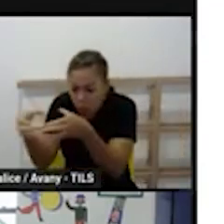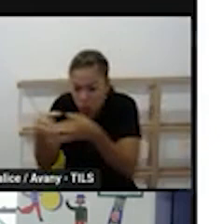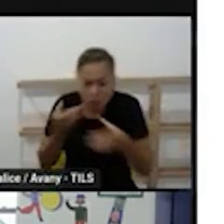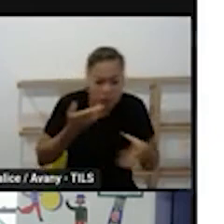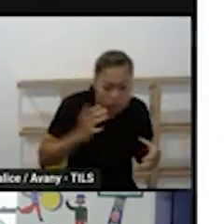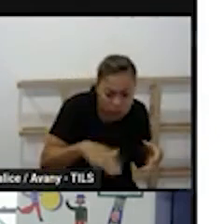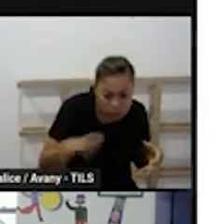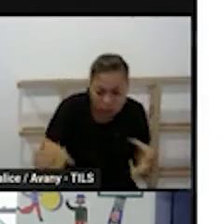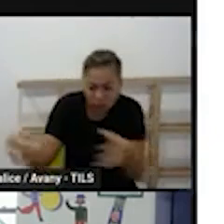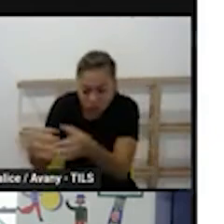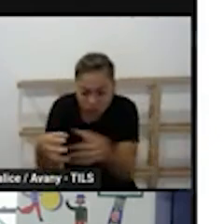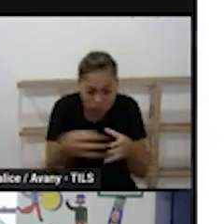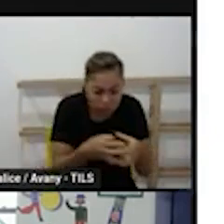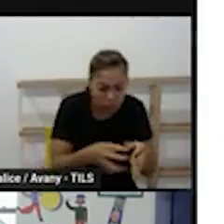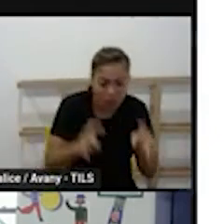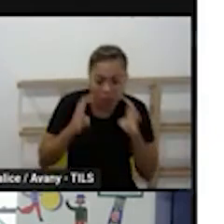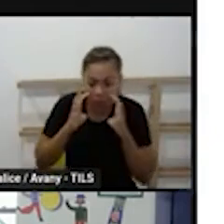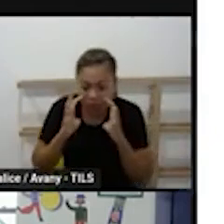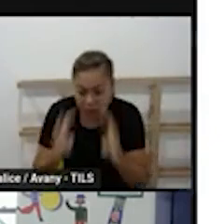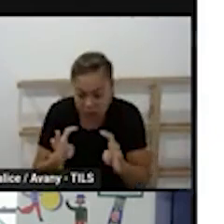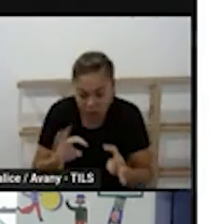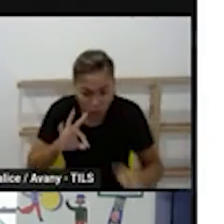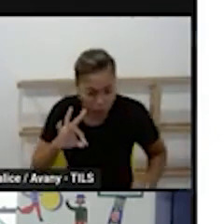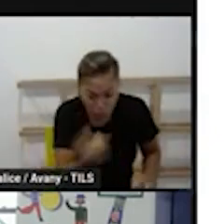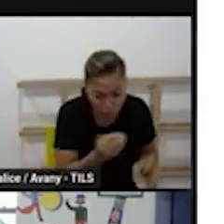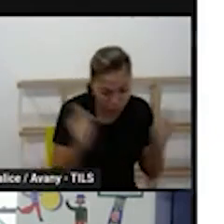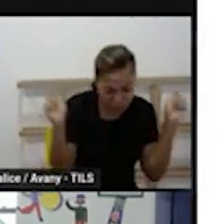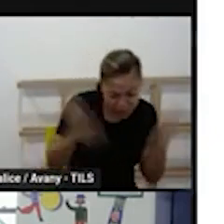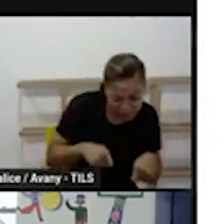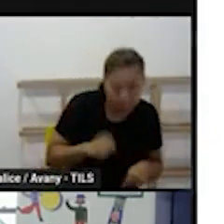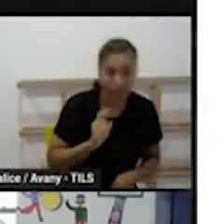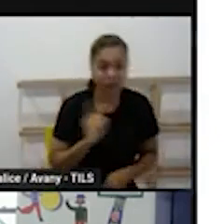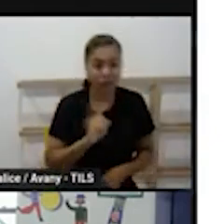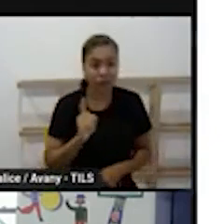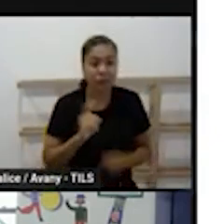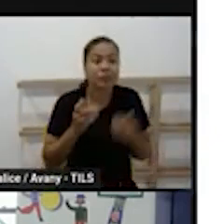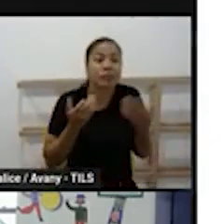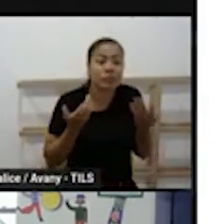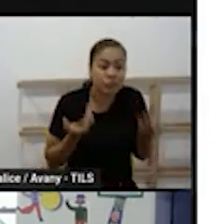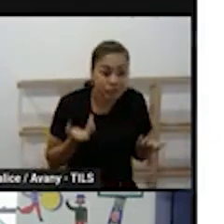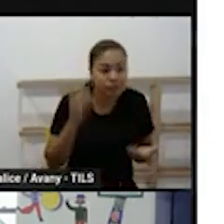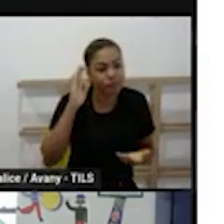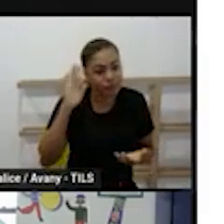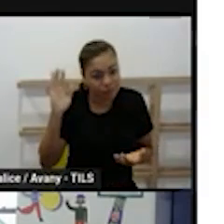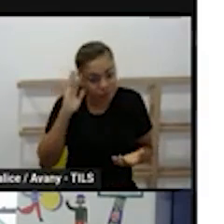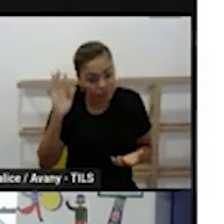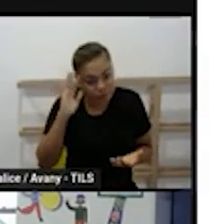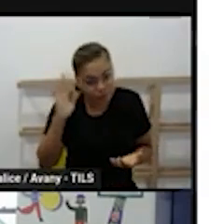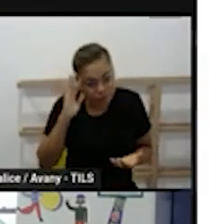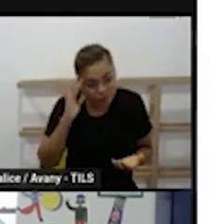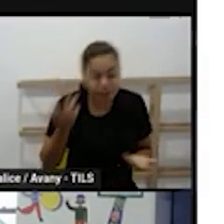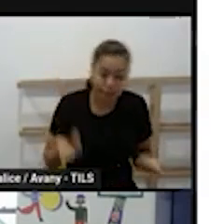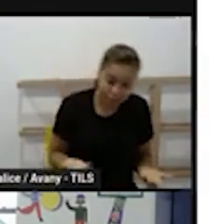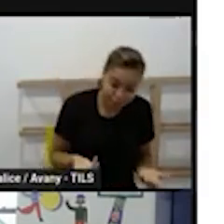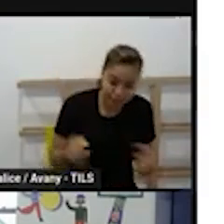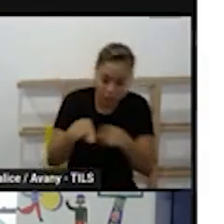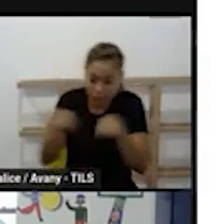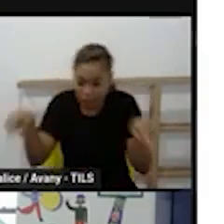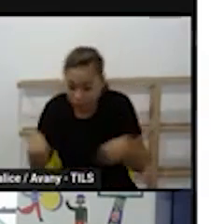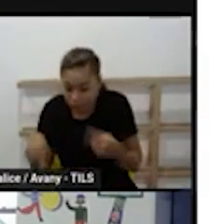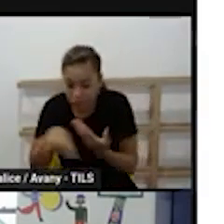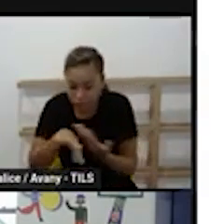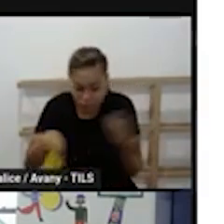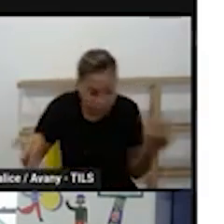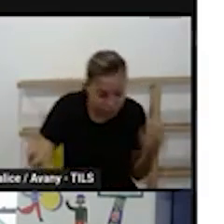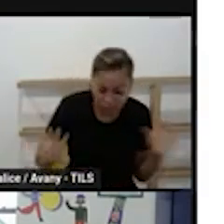experiência vou dividir a turma e já vou deixar uma segunda experiência para que a metade da turma faça enquanto eu dou atenção a essas para